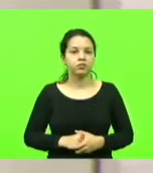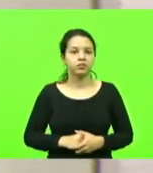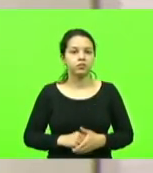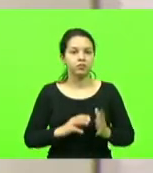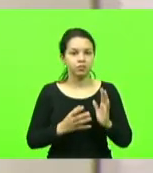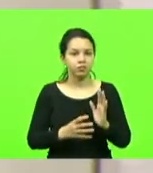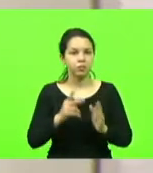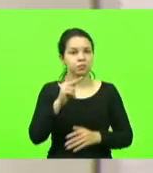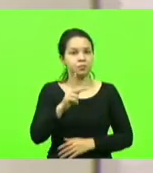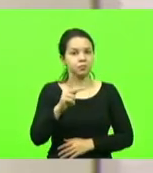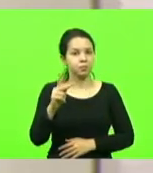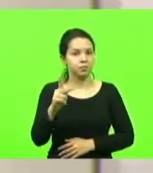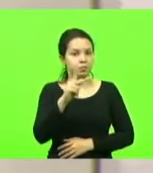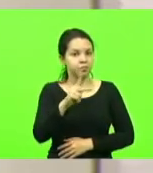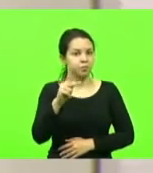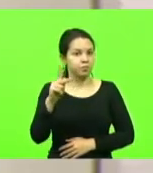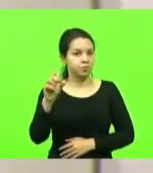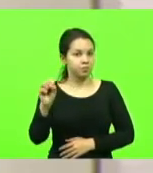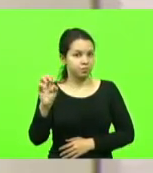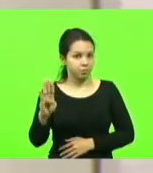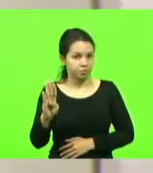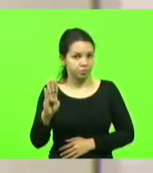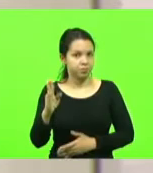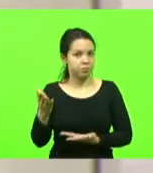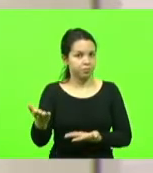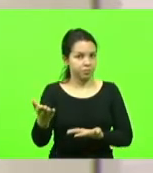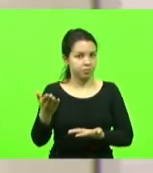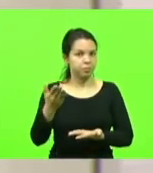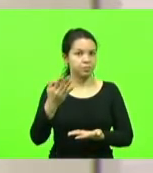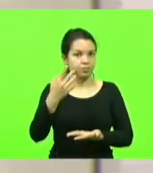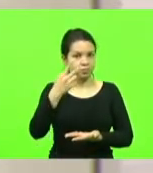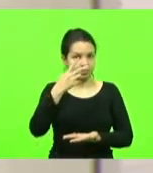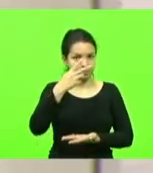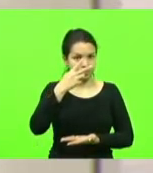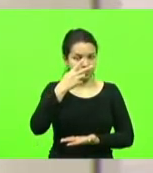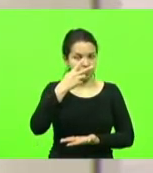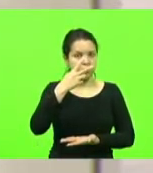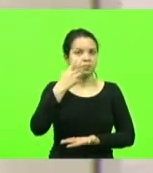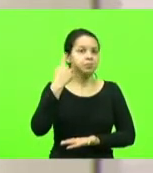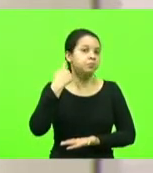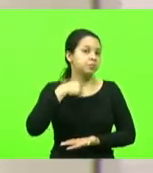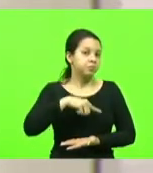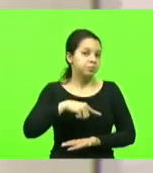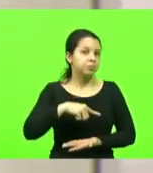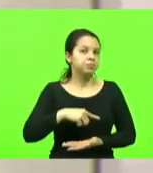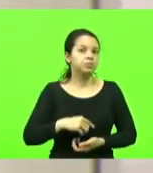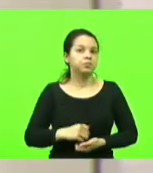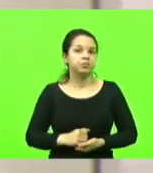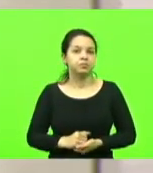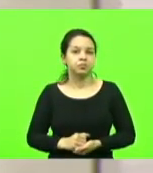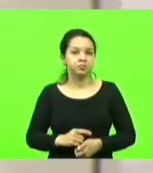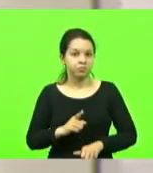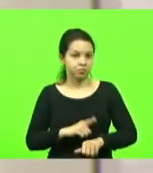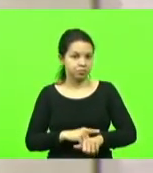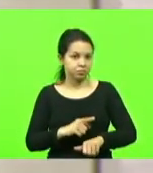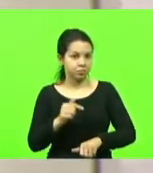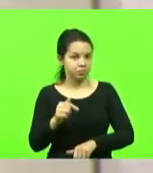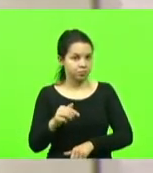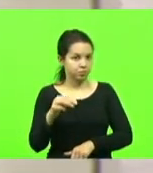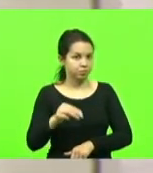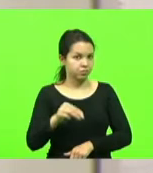PPPSB. convido o seu deputado Silvio Drev, que fará o uso da palavra. Vossa Excelência, será, então, sete minutos?